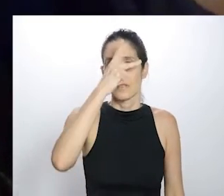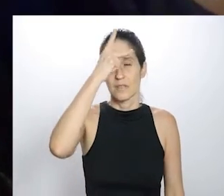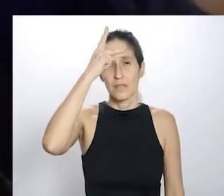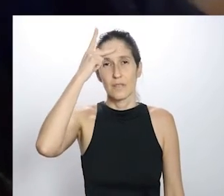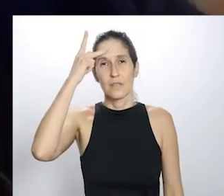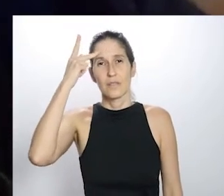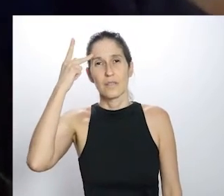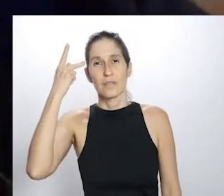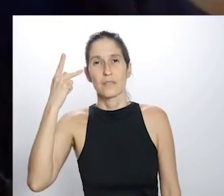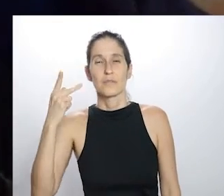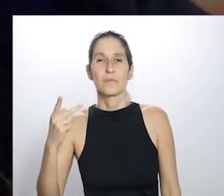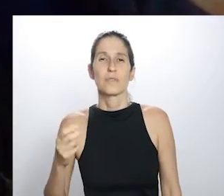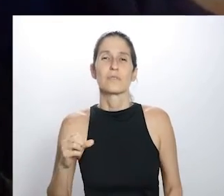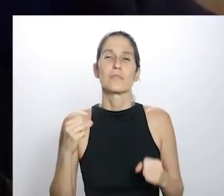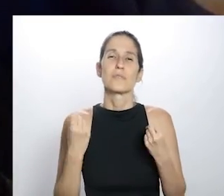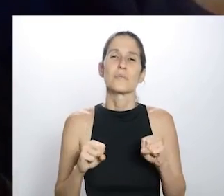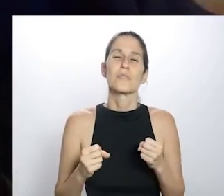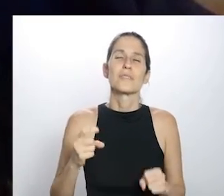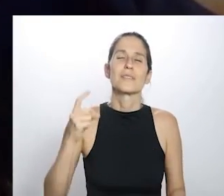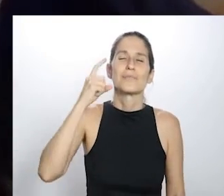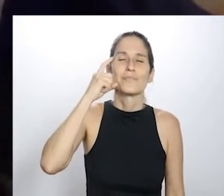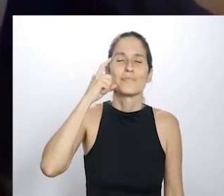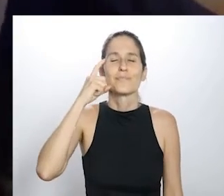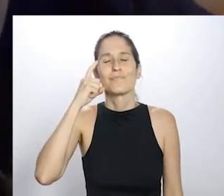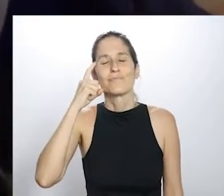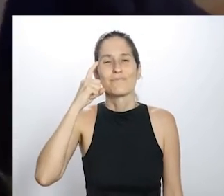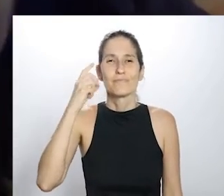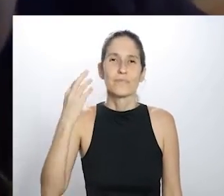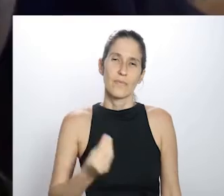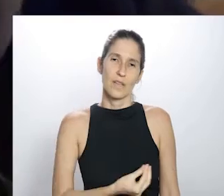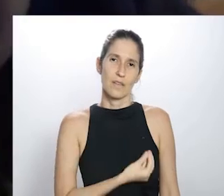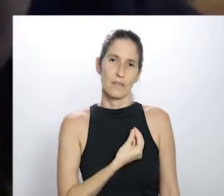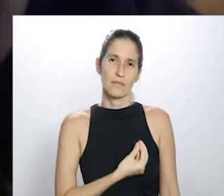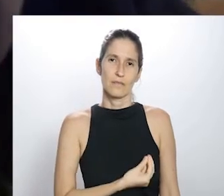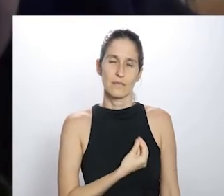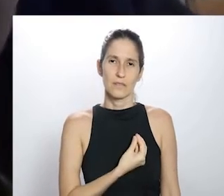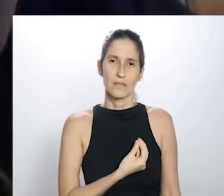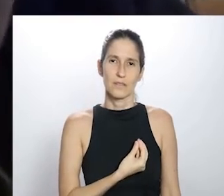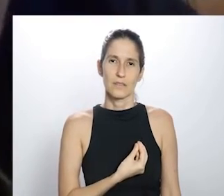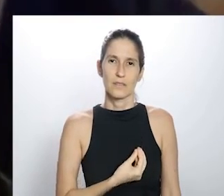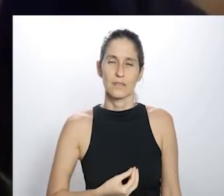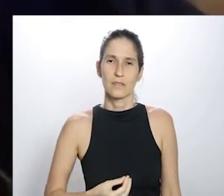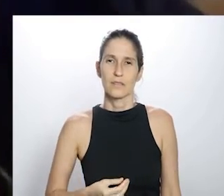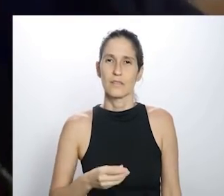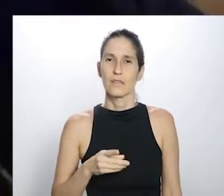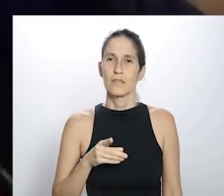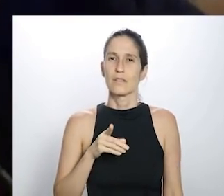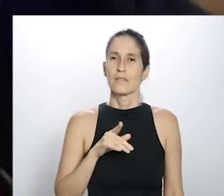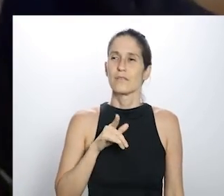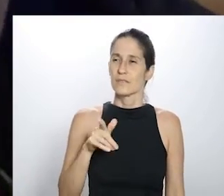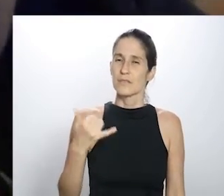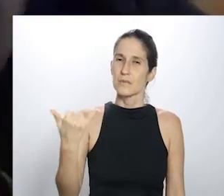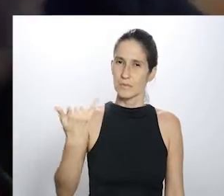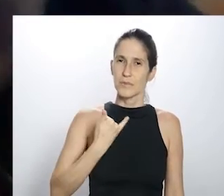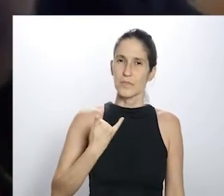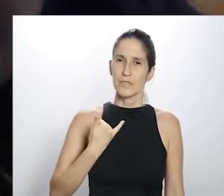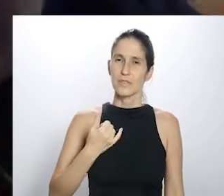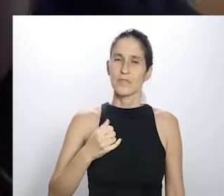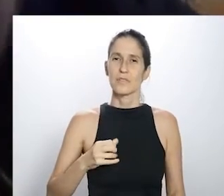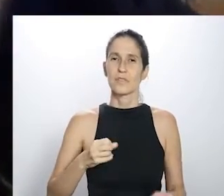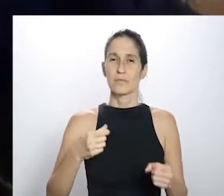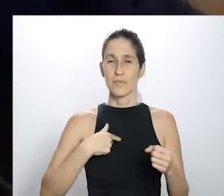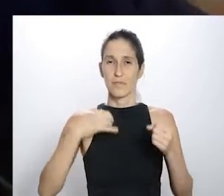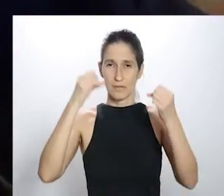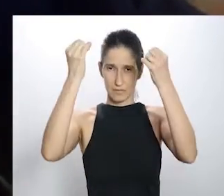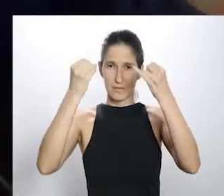que a gente, de uma certa forma, repensa muitas coisas na vida. e, assim, você falou de passar uma